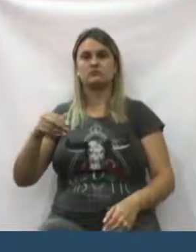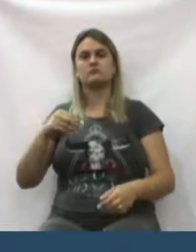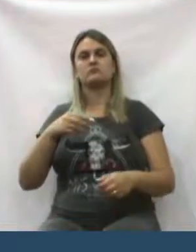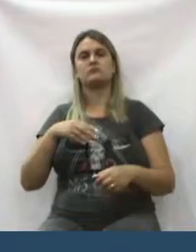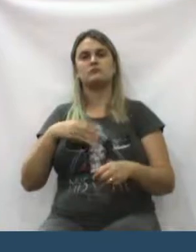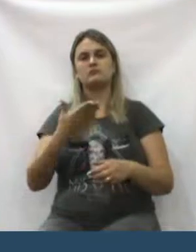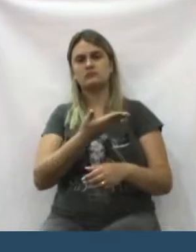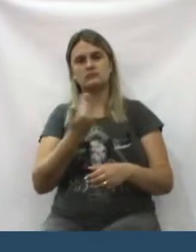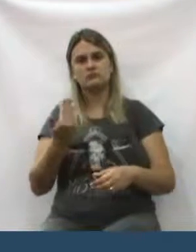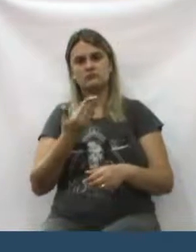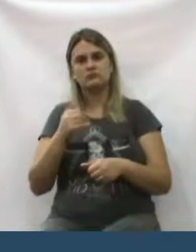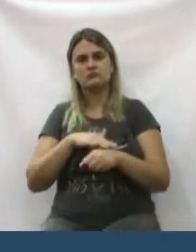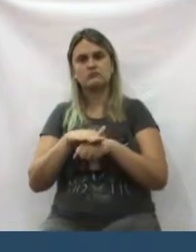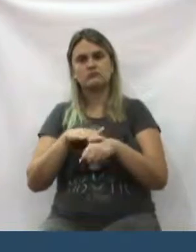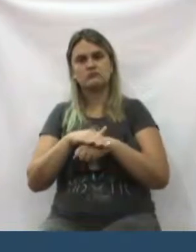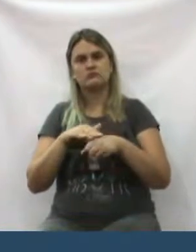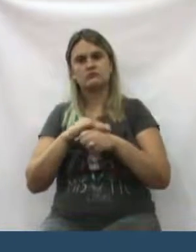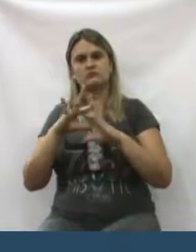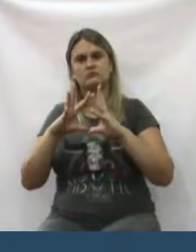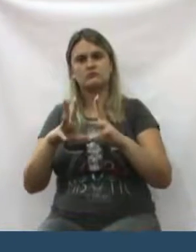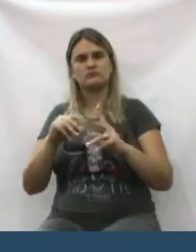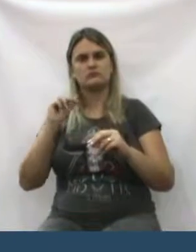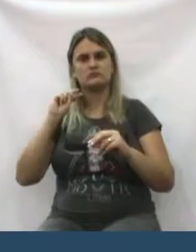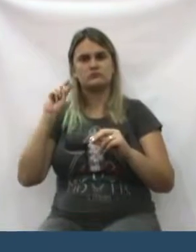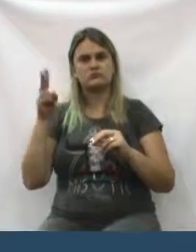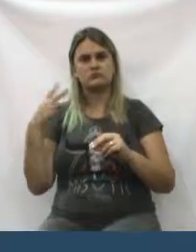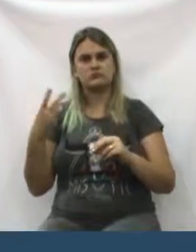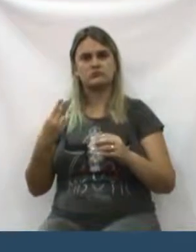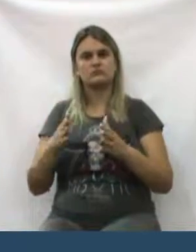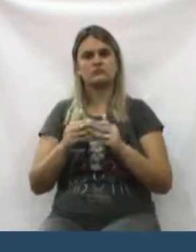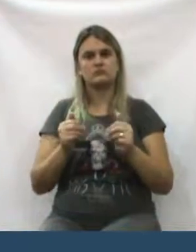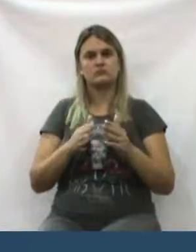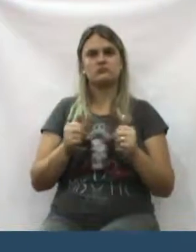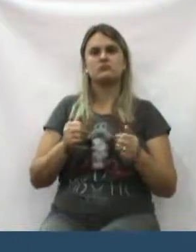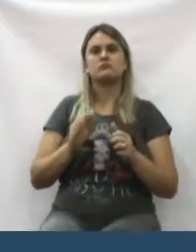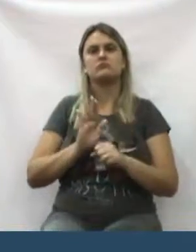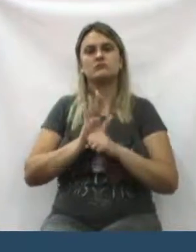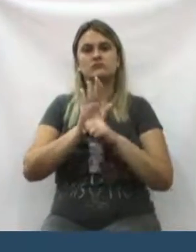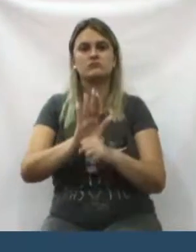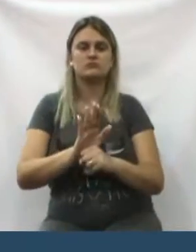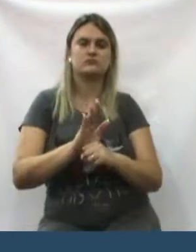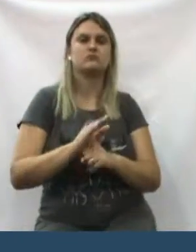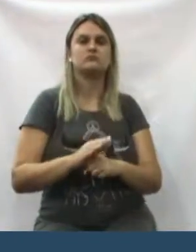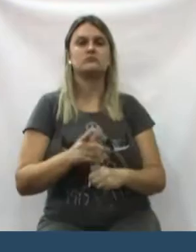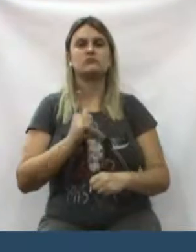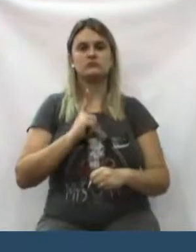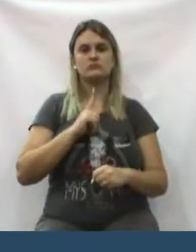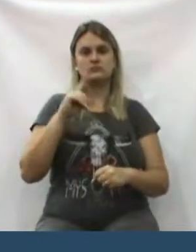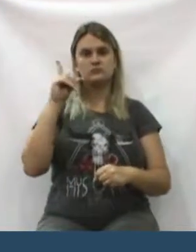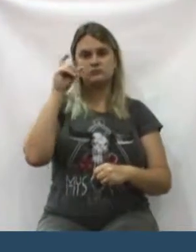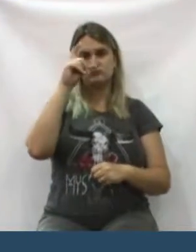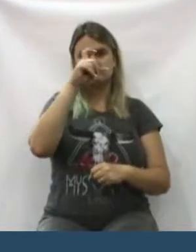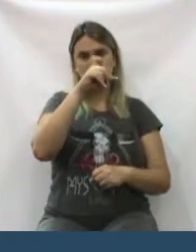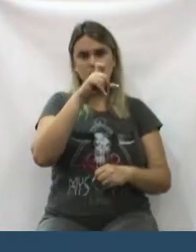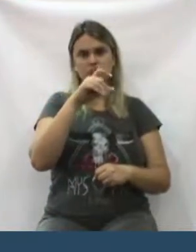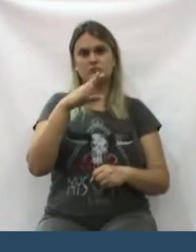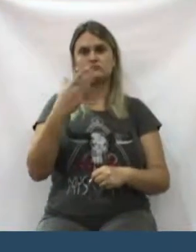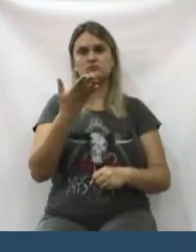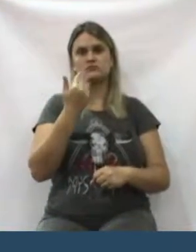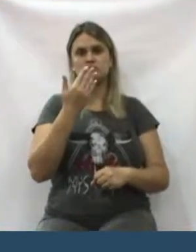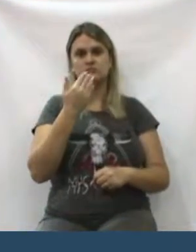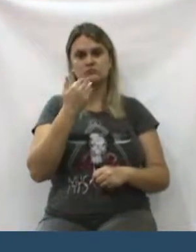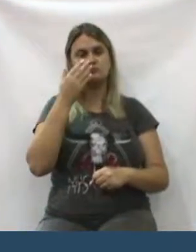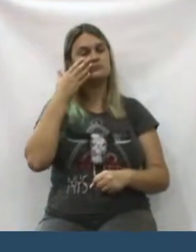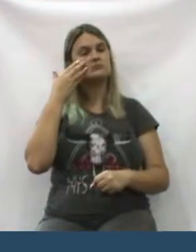os nossos gabinetes, acredito que têm ido atrás dos senhores também, solicitando ajuda, que eles tenham dificuldade muito grande com a